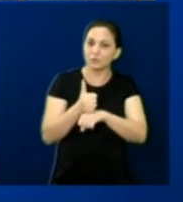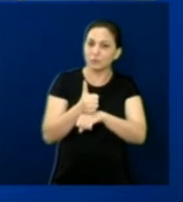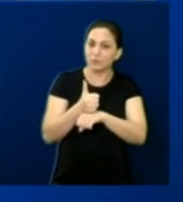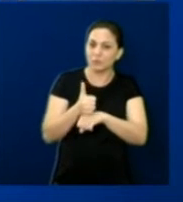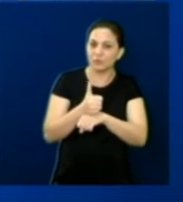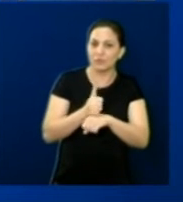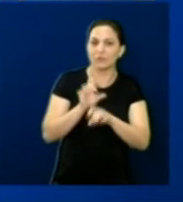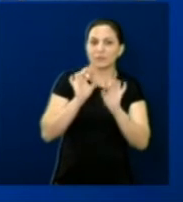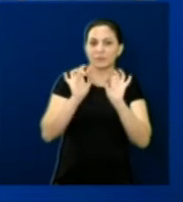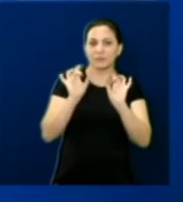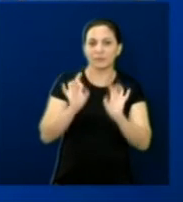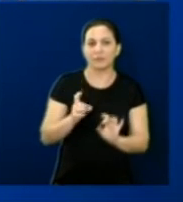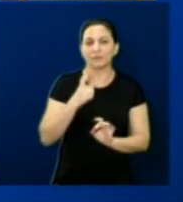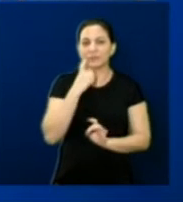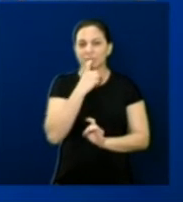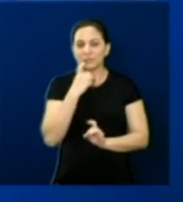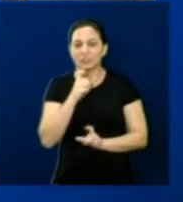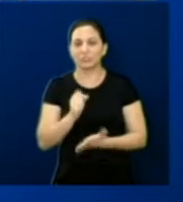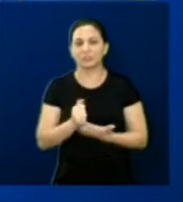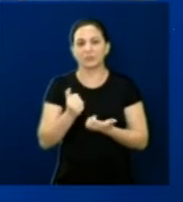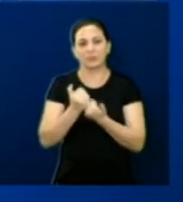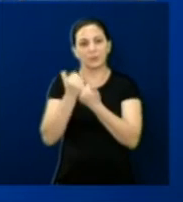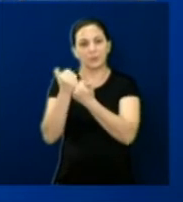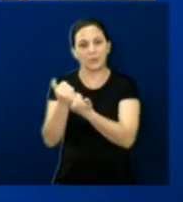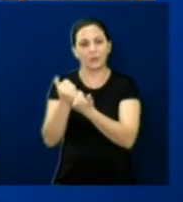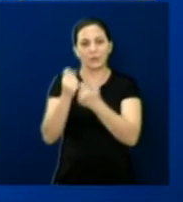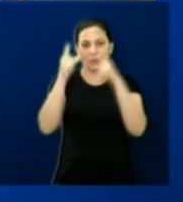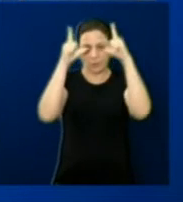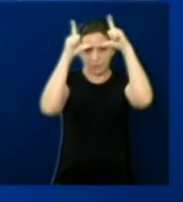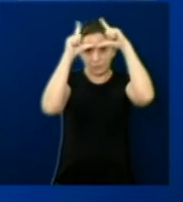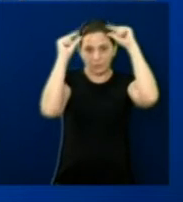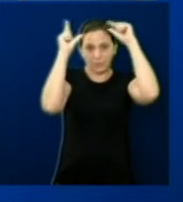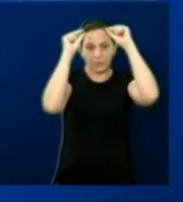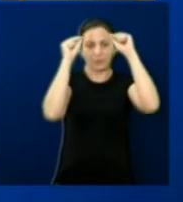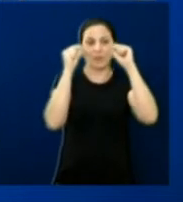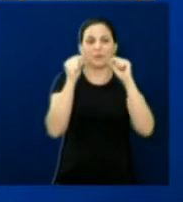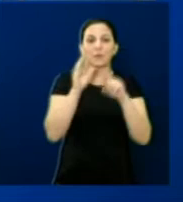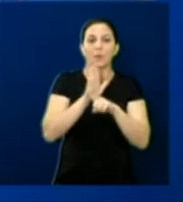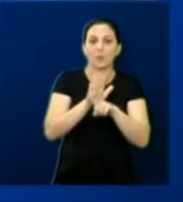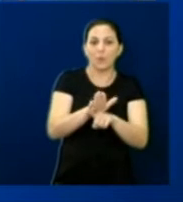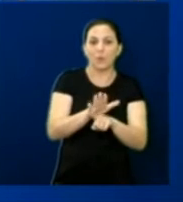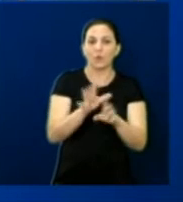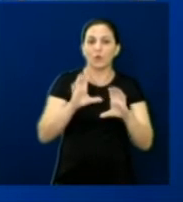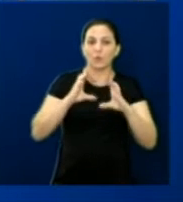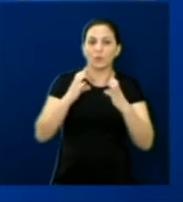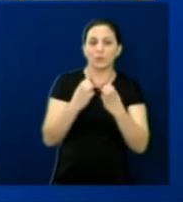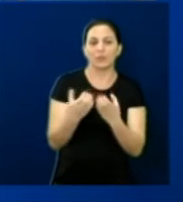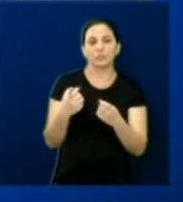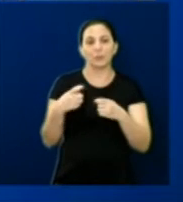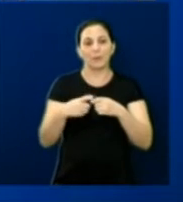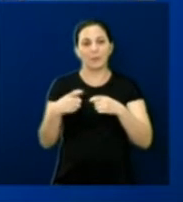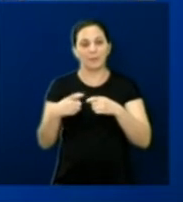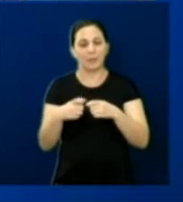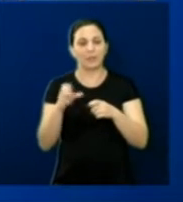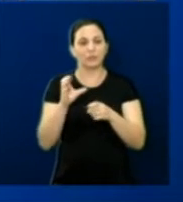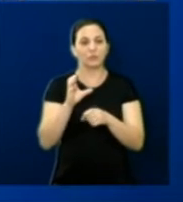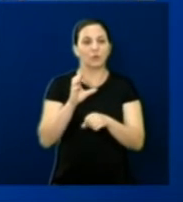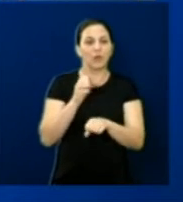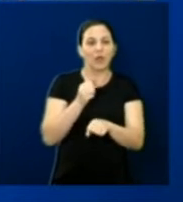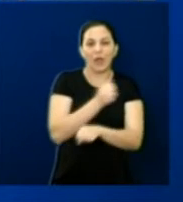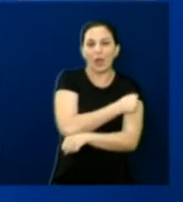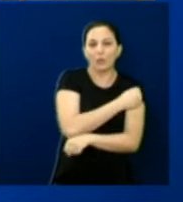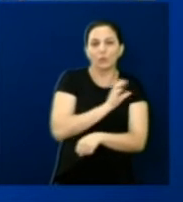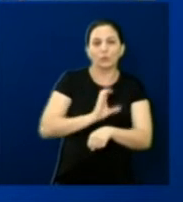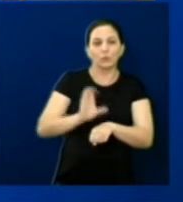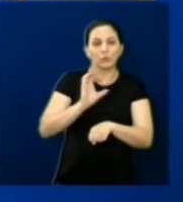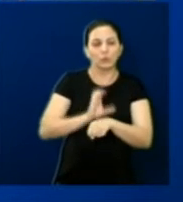dentistas, auxiliares, enfermeiros, agentes comunitários de saúde, médicos residentes e alunos dos cursos de medicina e